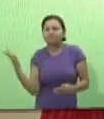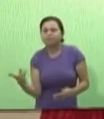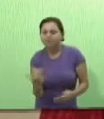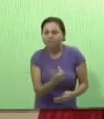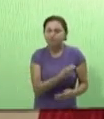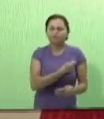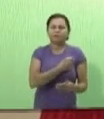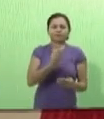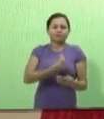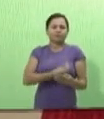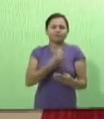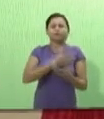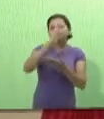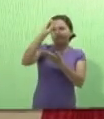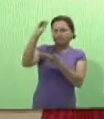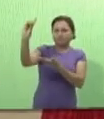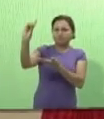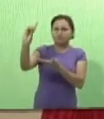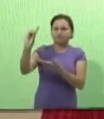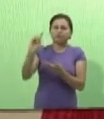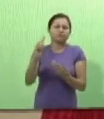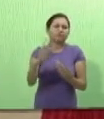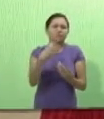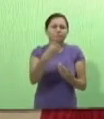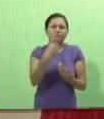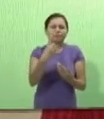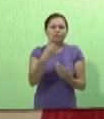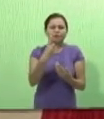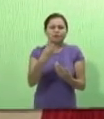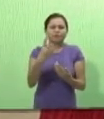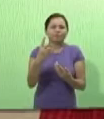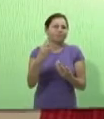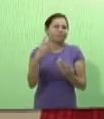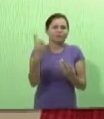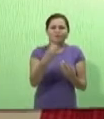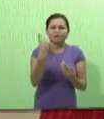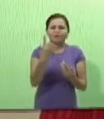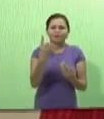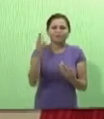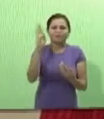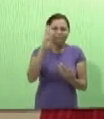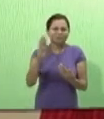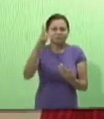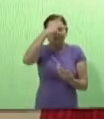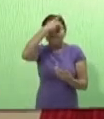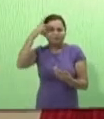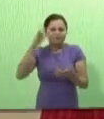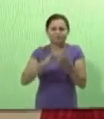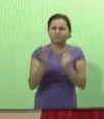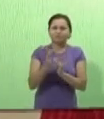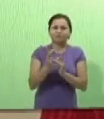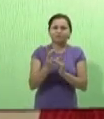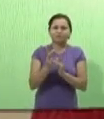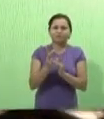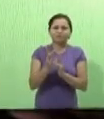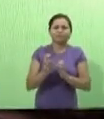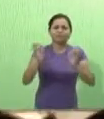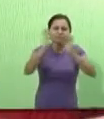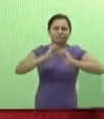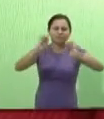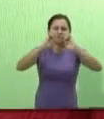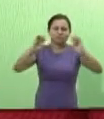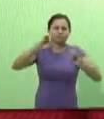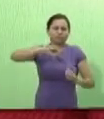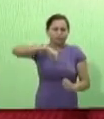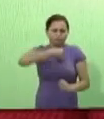espiritual, precisamos resgatar a nossa vida com Deus, e é só possível mediante a pessoa de Jesus. Certo